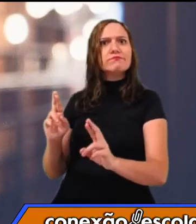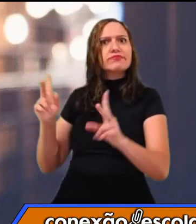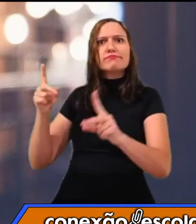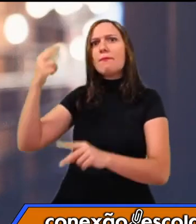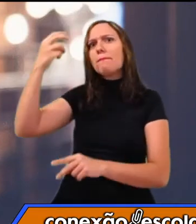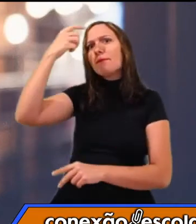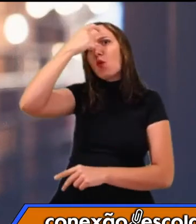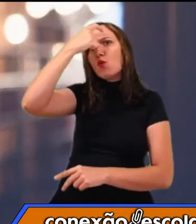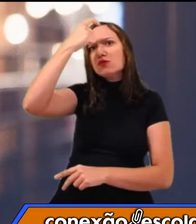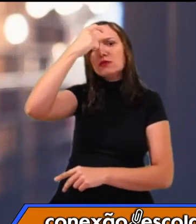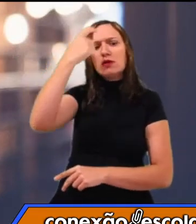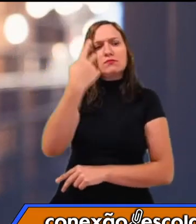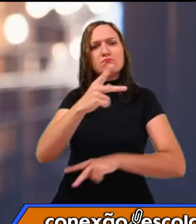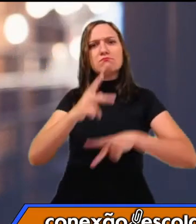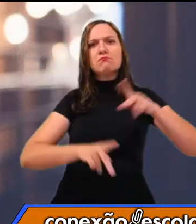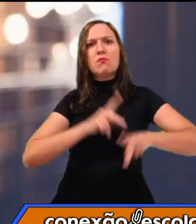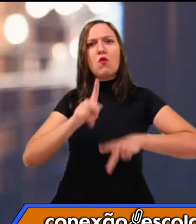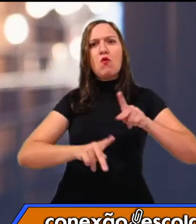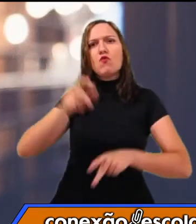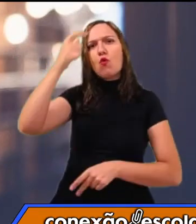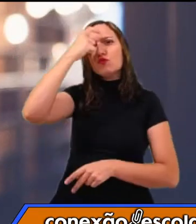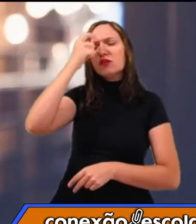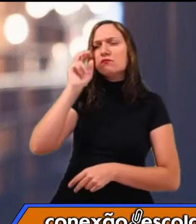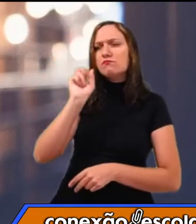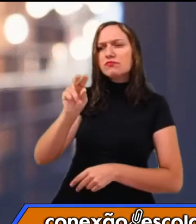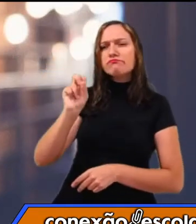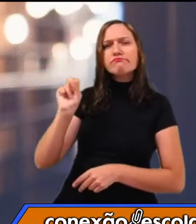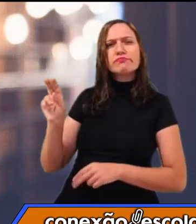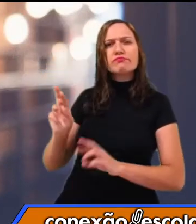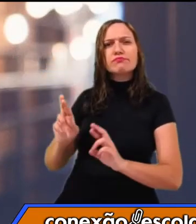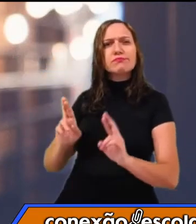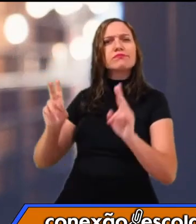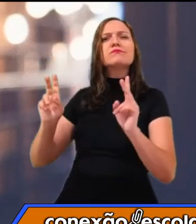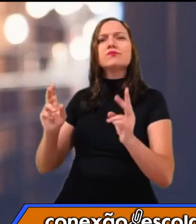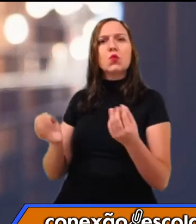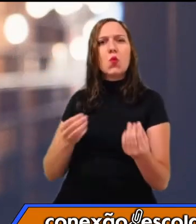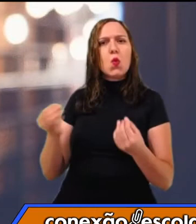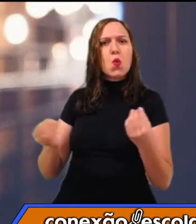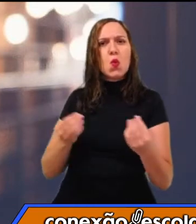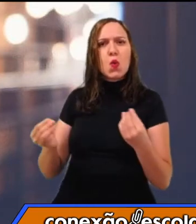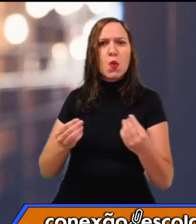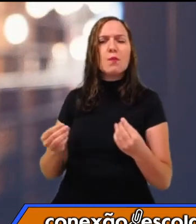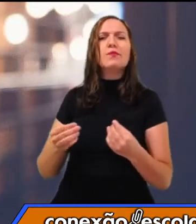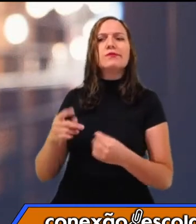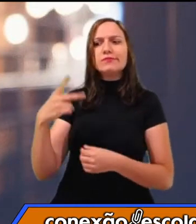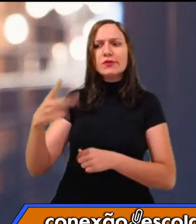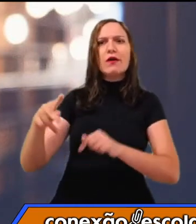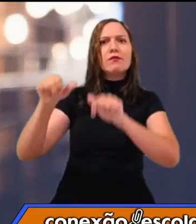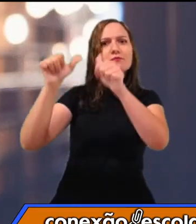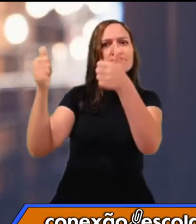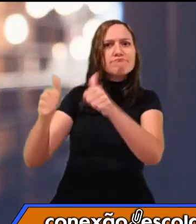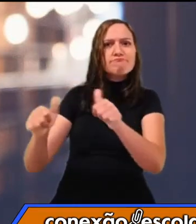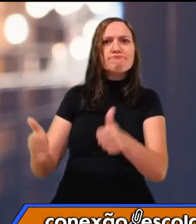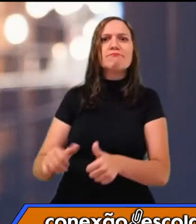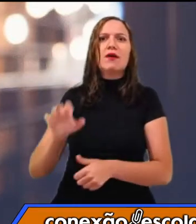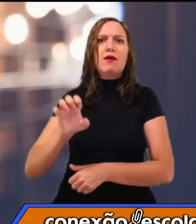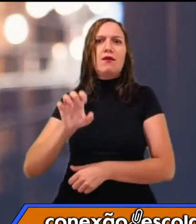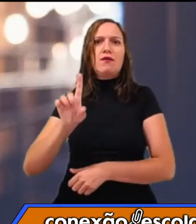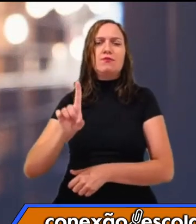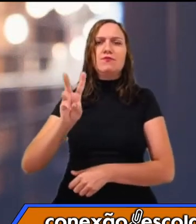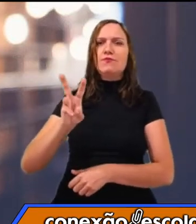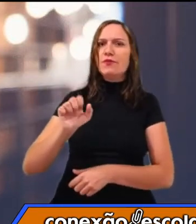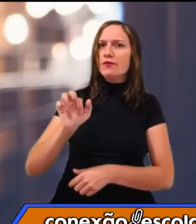que mudou a imagem que os cidadãos de Bristol tinham da figura do Eduard Colston, né?